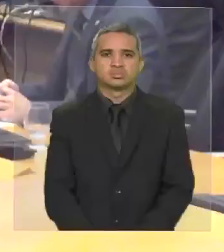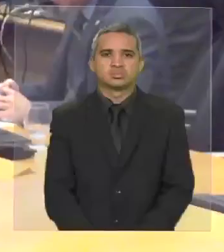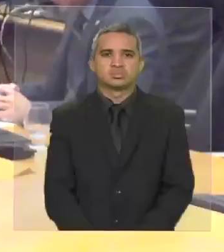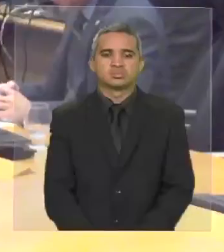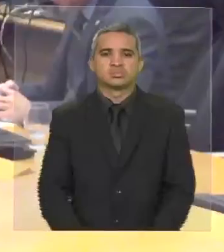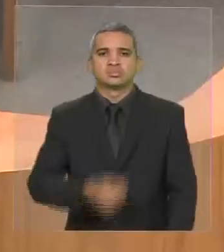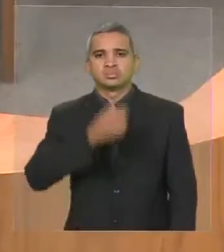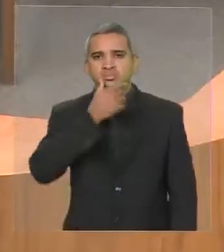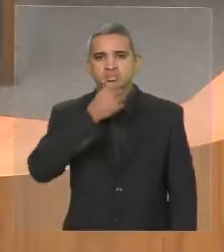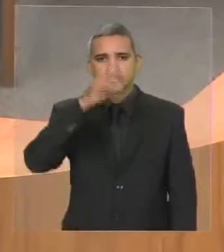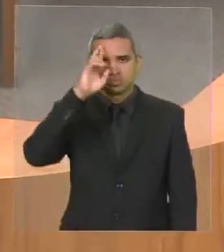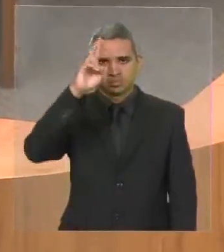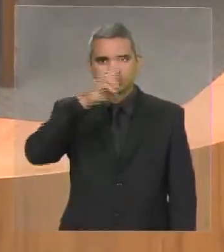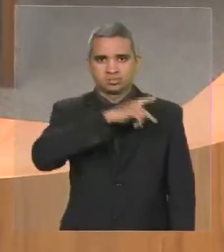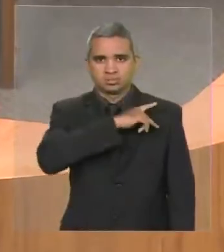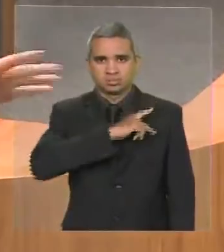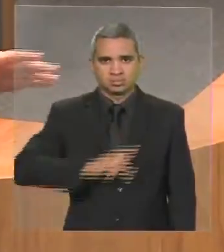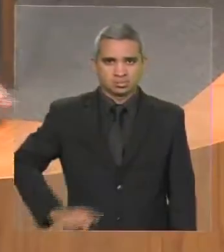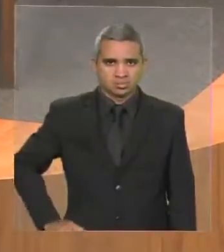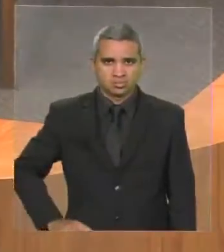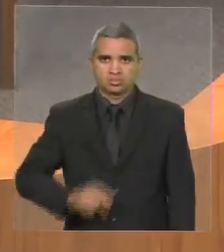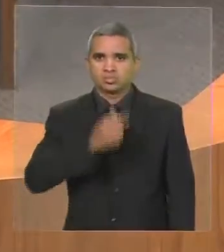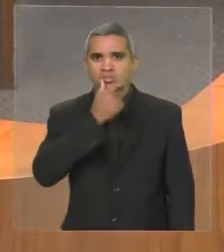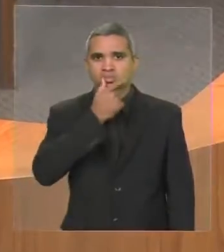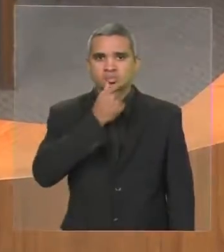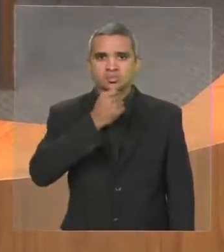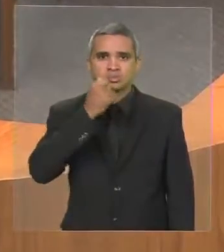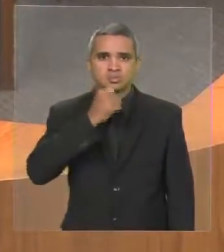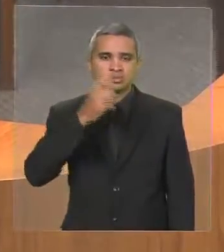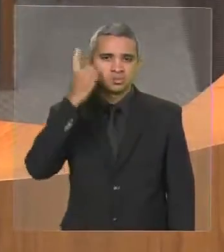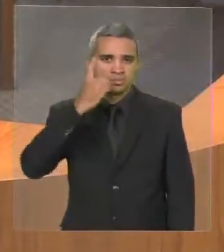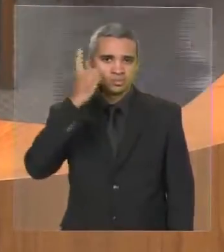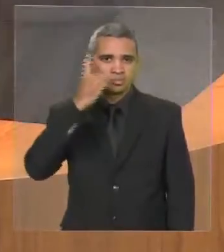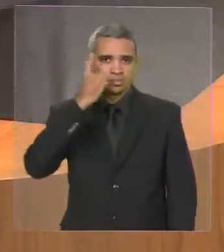Senhor Presidente, senhores deputados que acompanham a mesa,